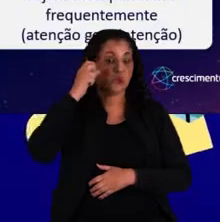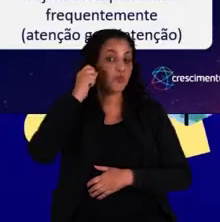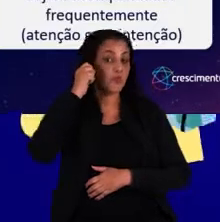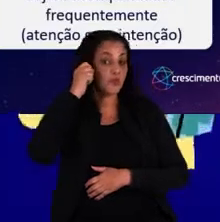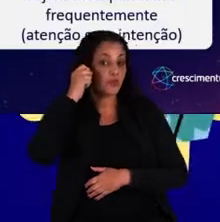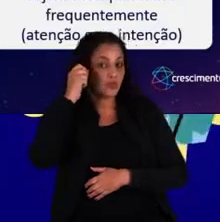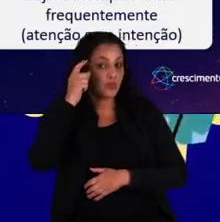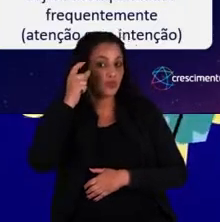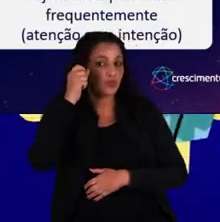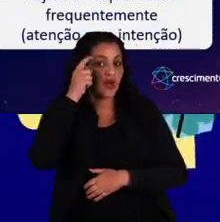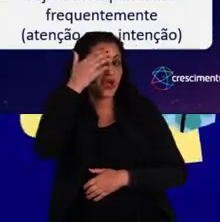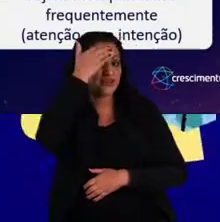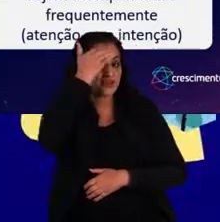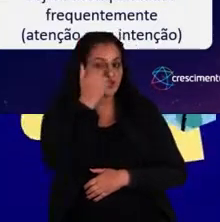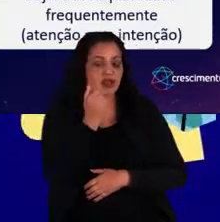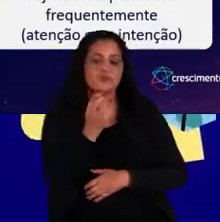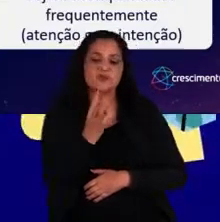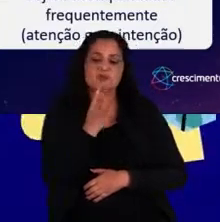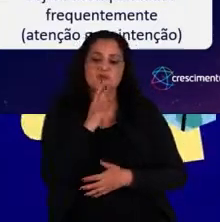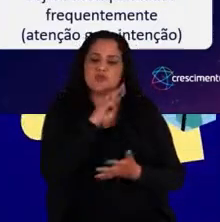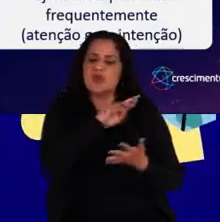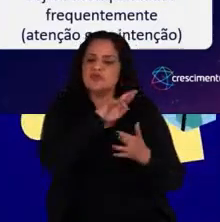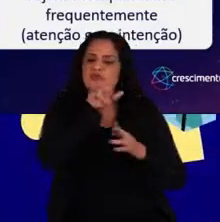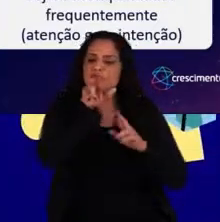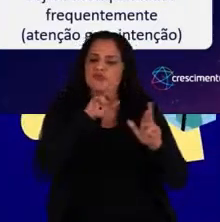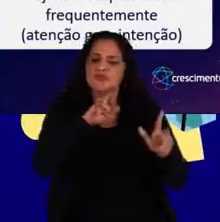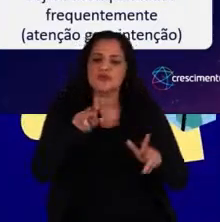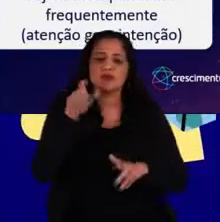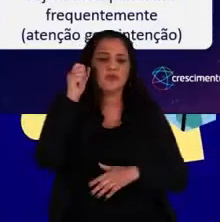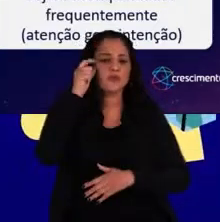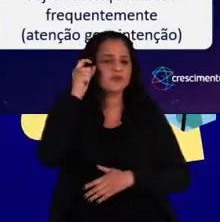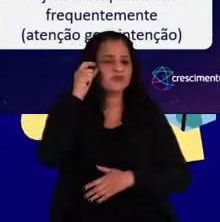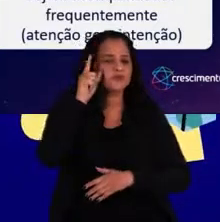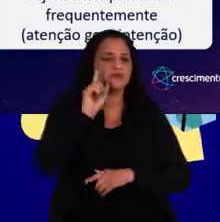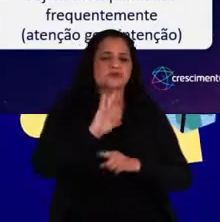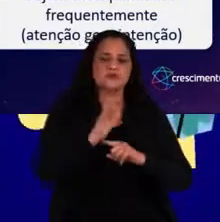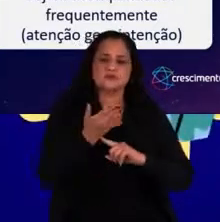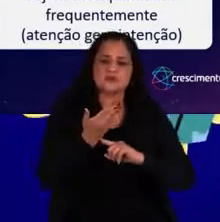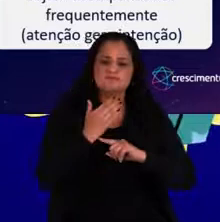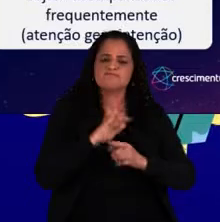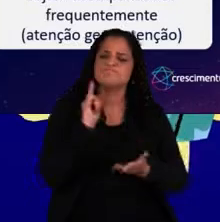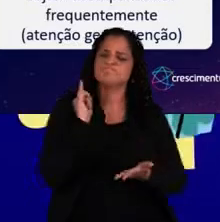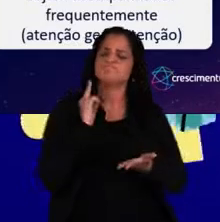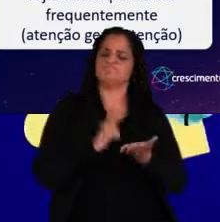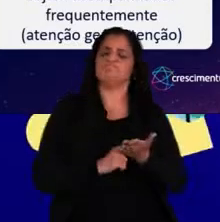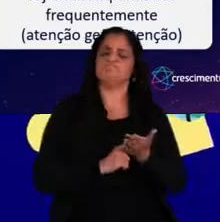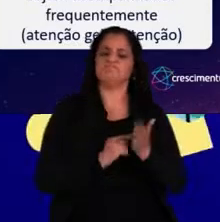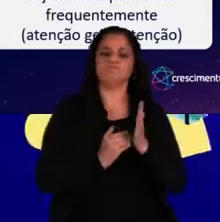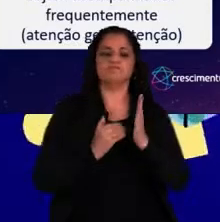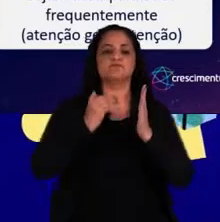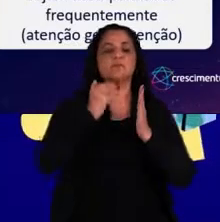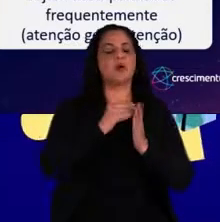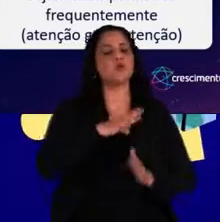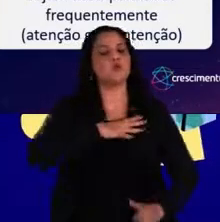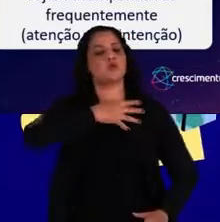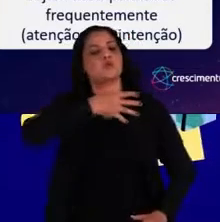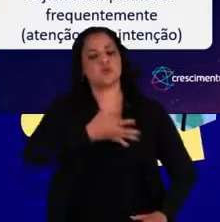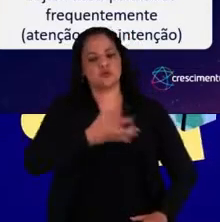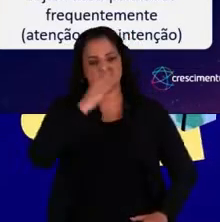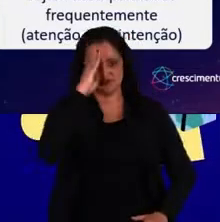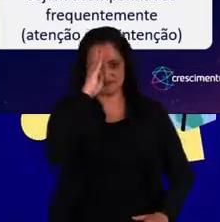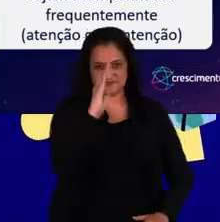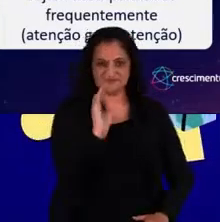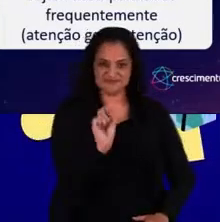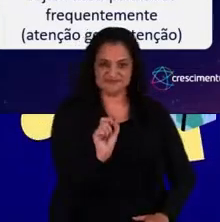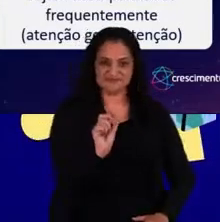sabermos, né, e conhecermos diferentes culturas, colaborar, estarmos mais comprometidos, e a coragem,